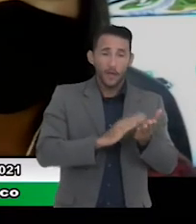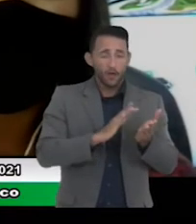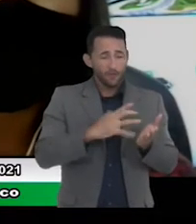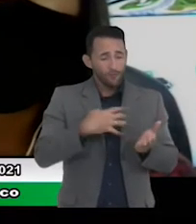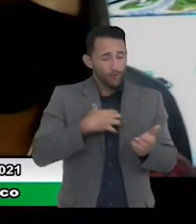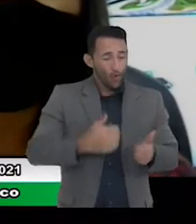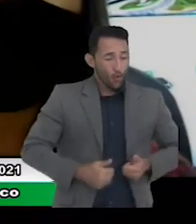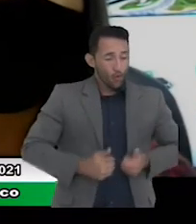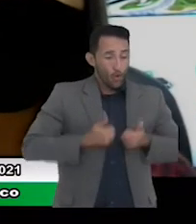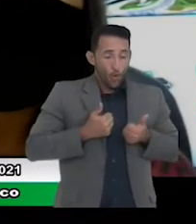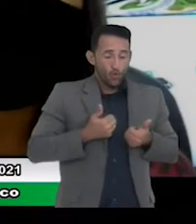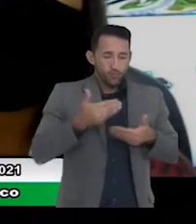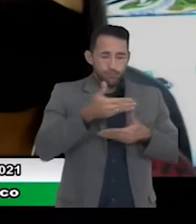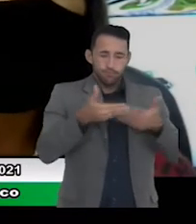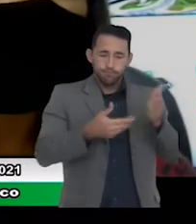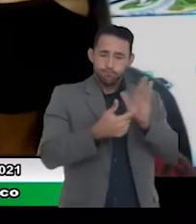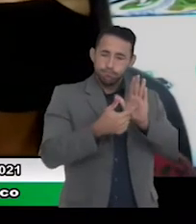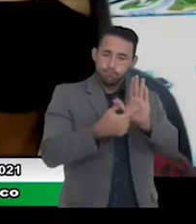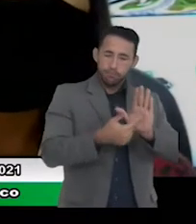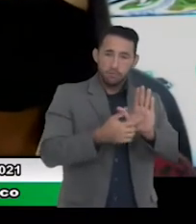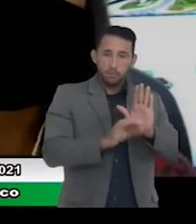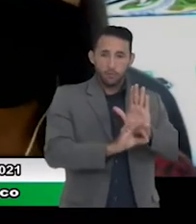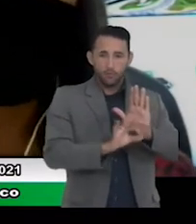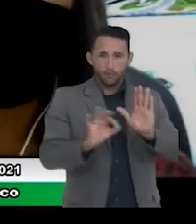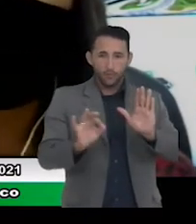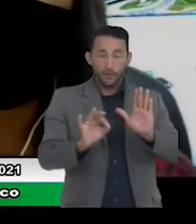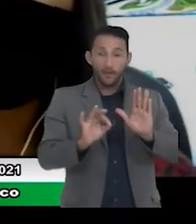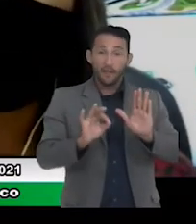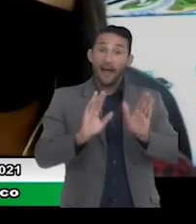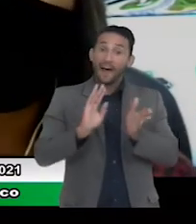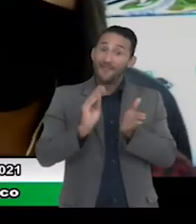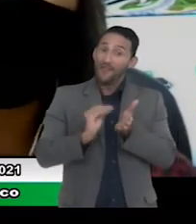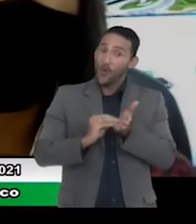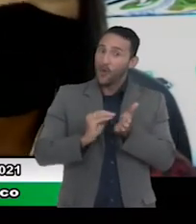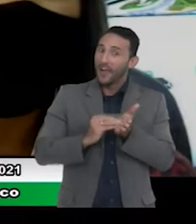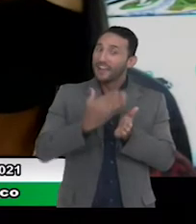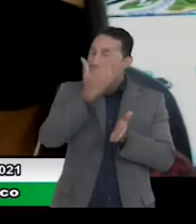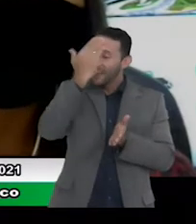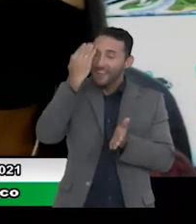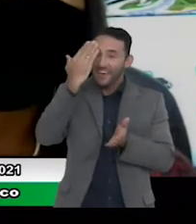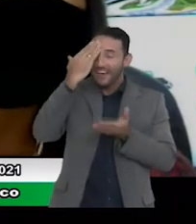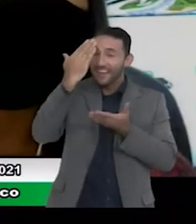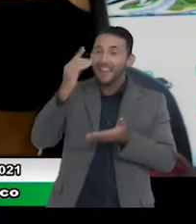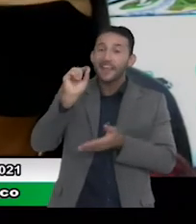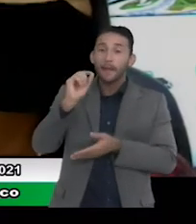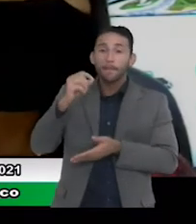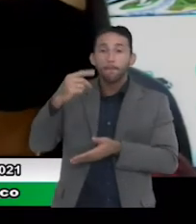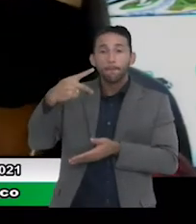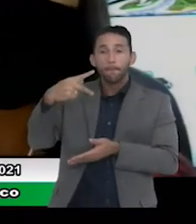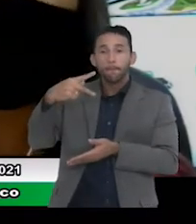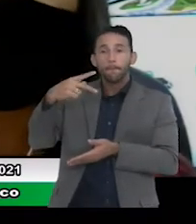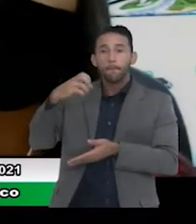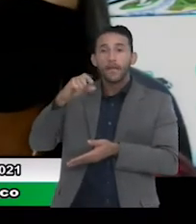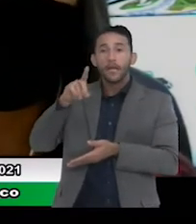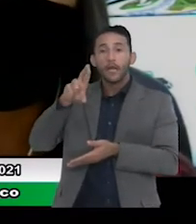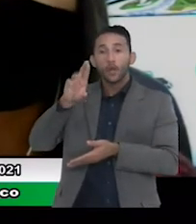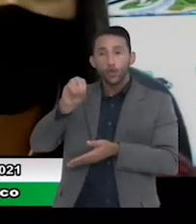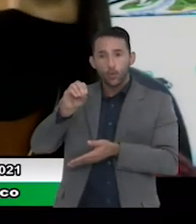apresentações que você fez aqui e obviamente não deixar também de agradecer ao Pedro Sotero que deixou essa pasta para